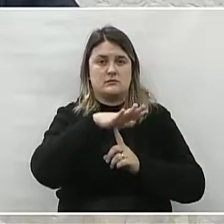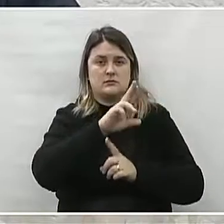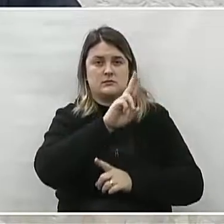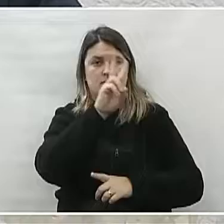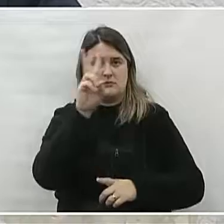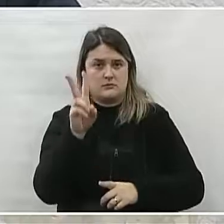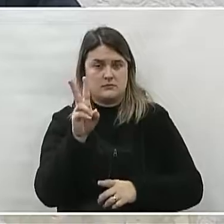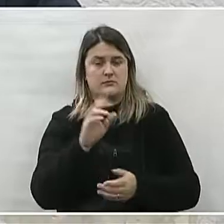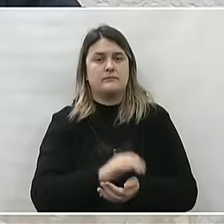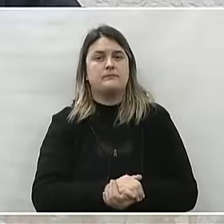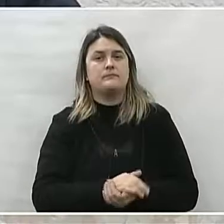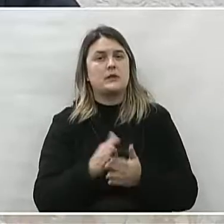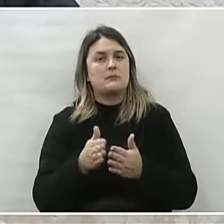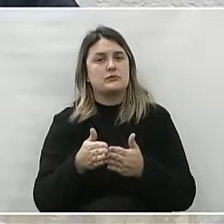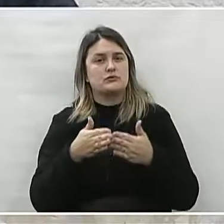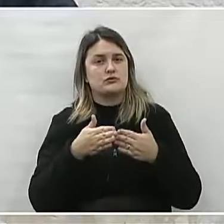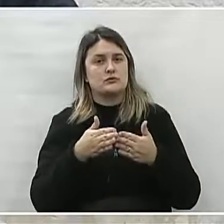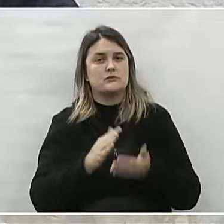Indicações.